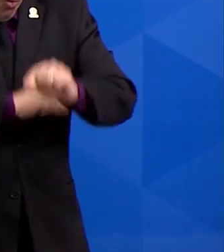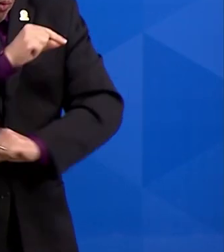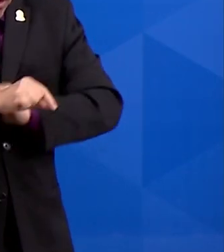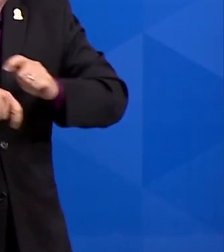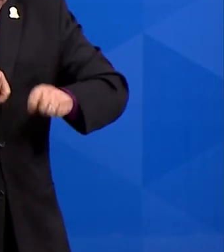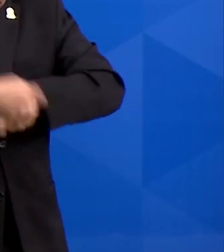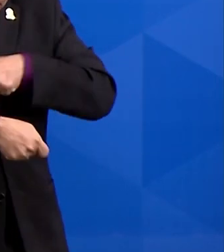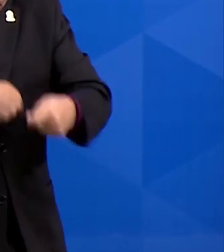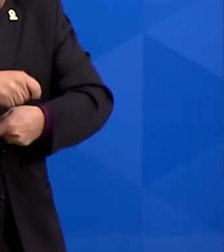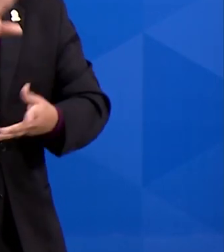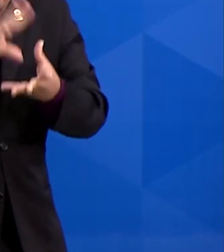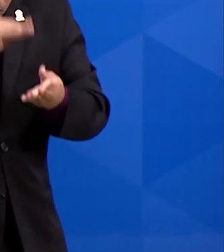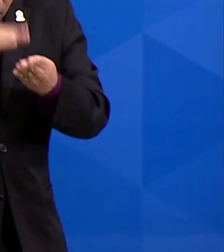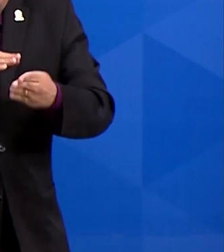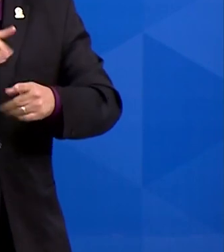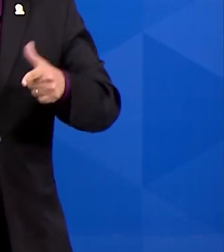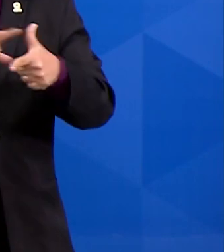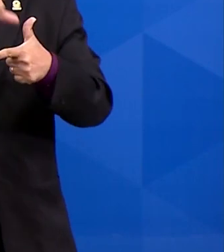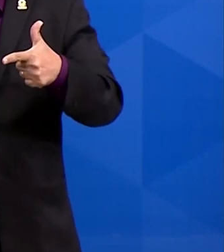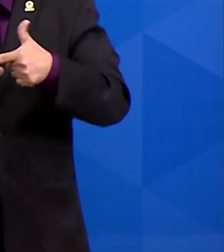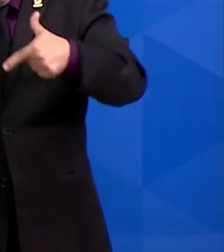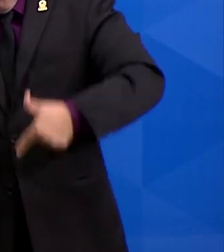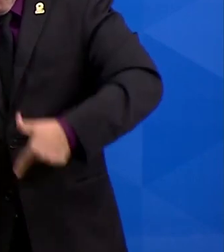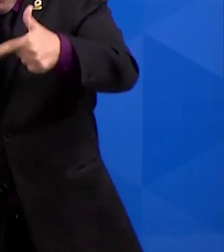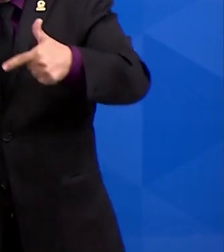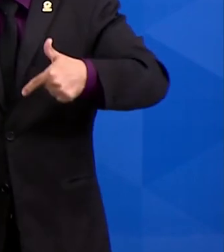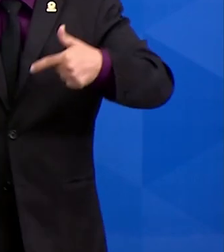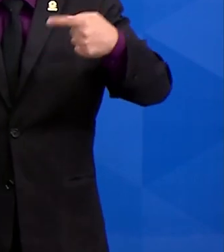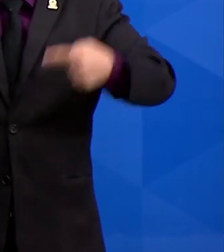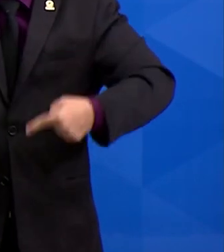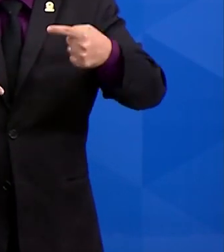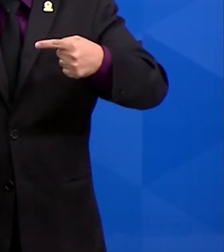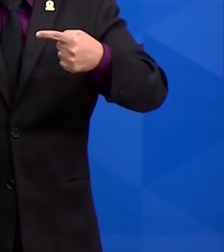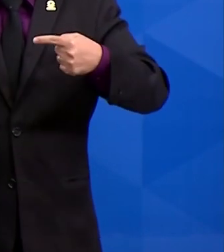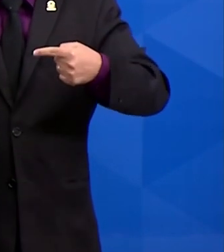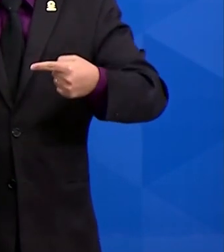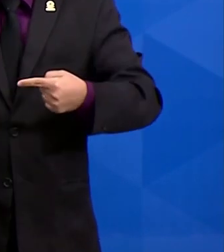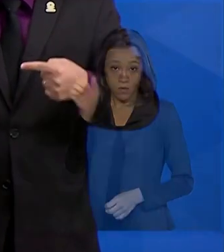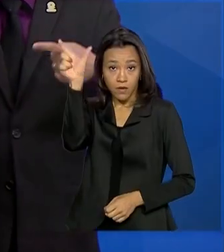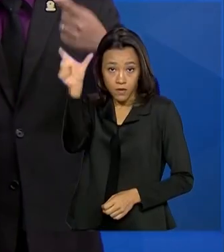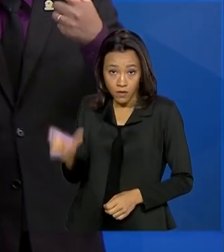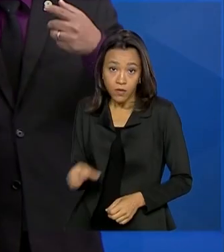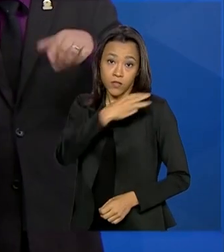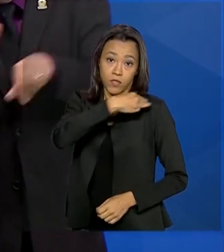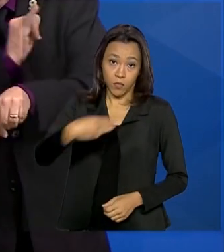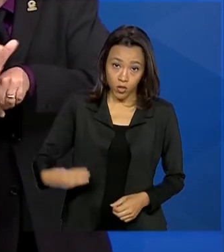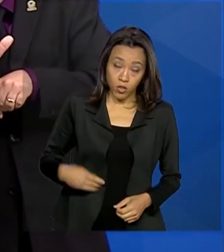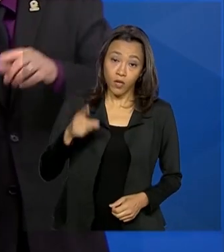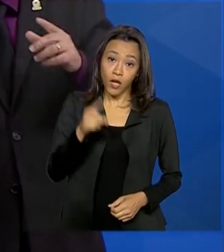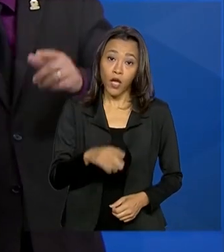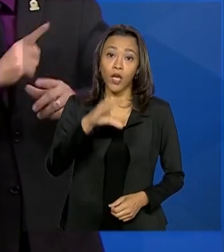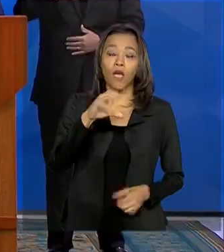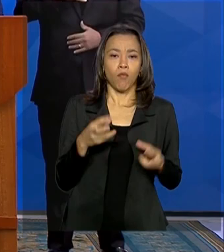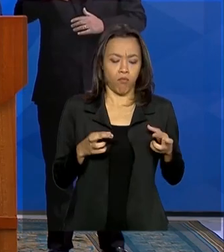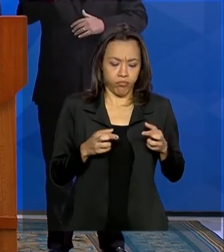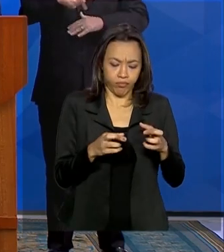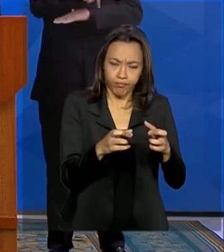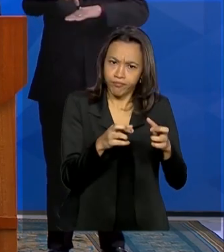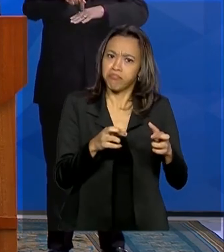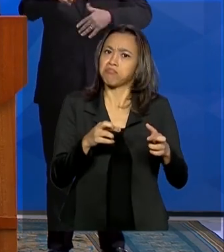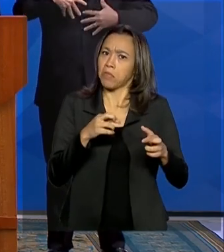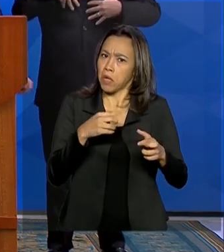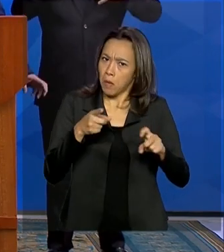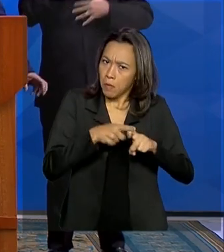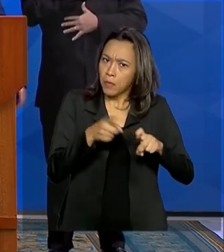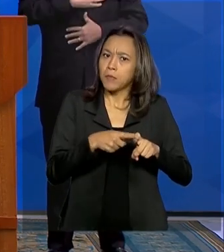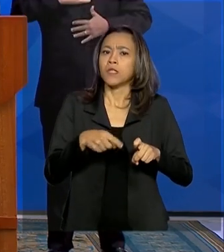conseguir definir políticas e ações, a gente assume o comando desse problema. Nelson Teich é oncologista e empresário e doutor